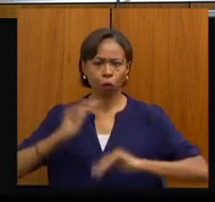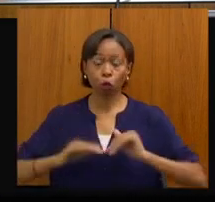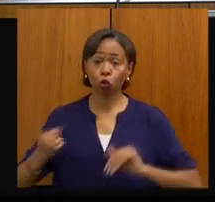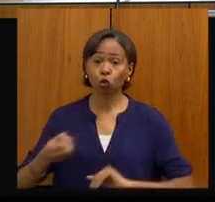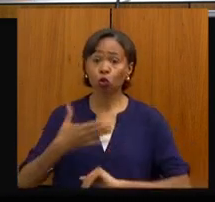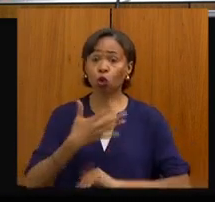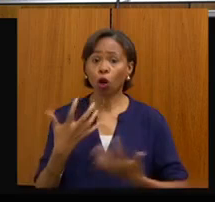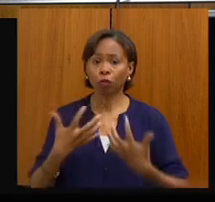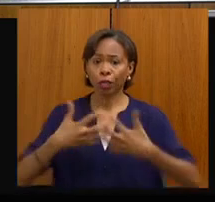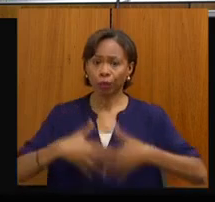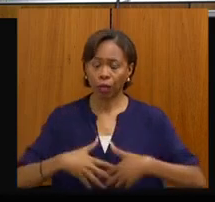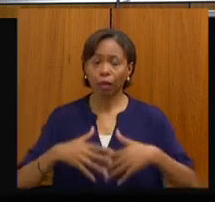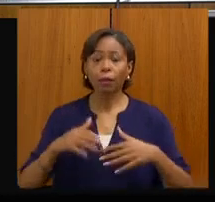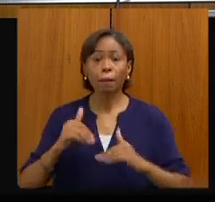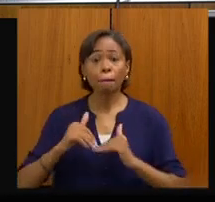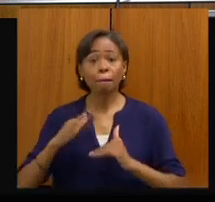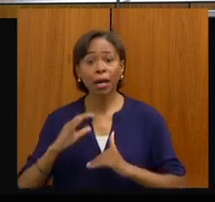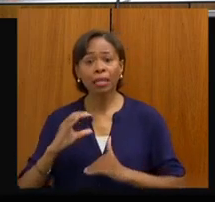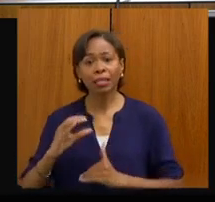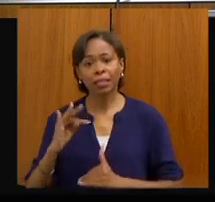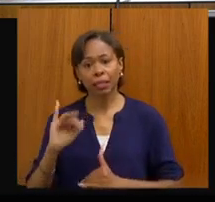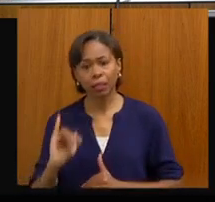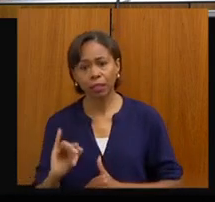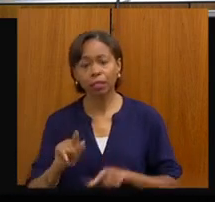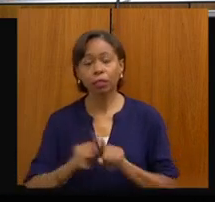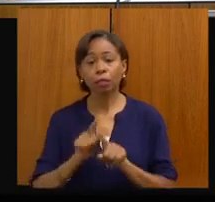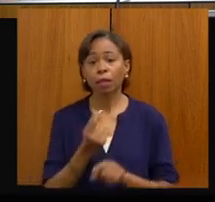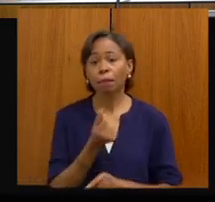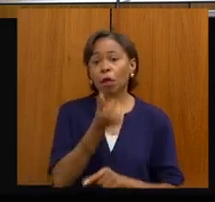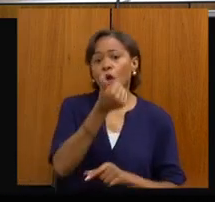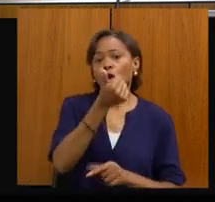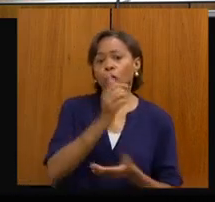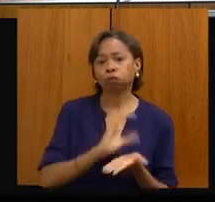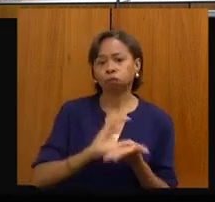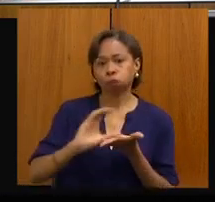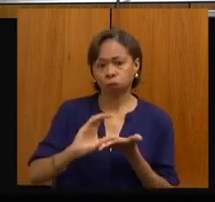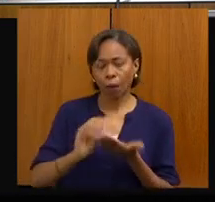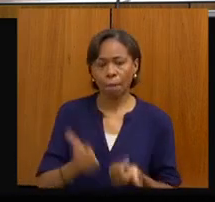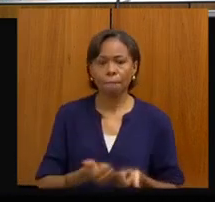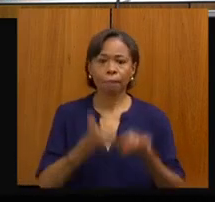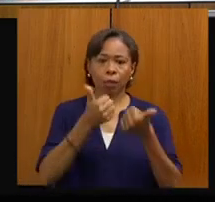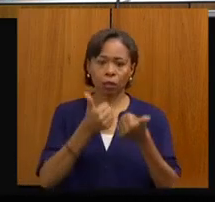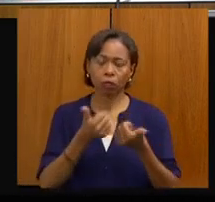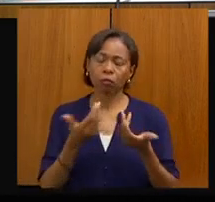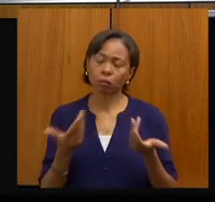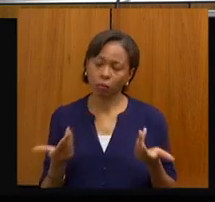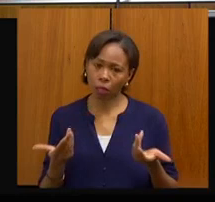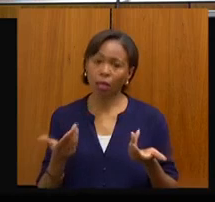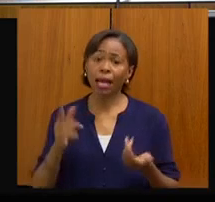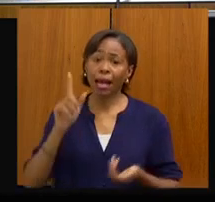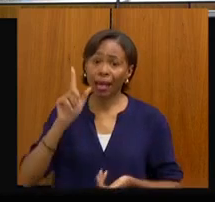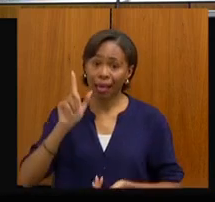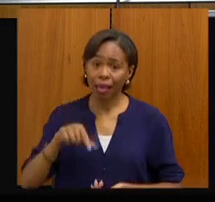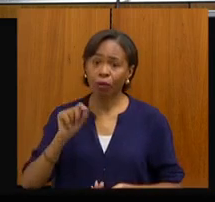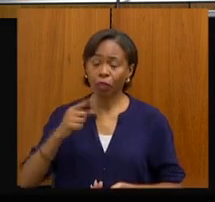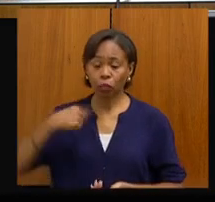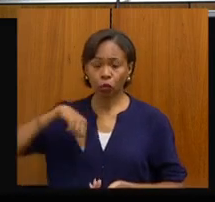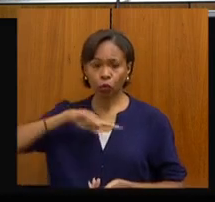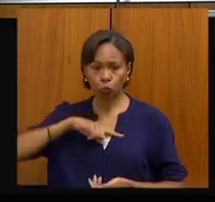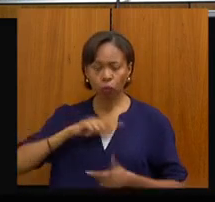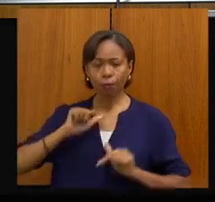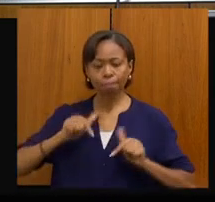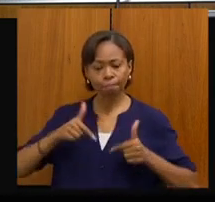mais leitos de CTI e estamos melhorando o financiamento. Então, essa é a tríade que a gente está fazendo para